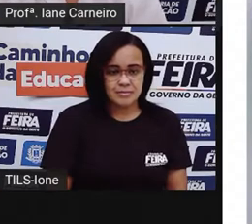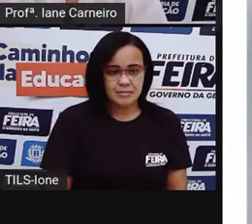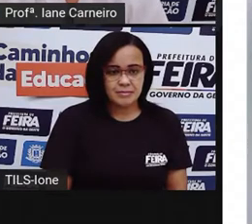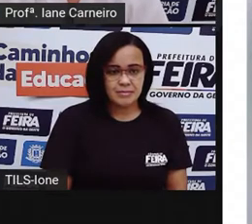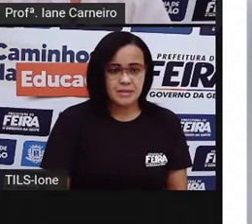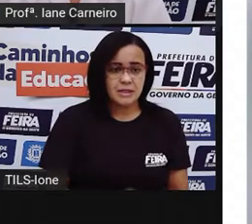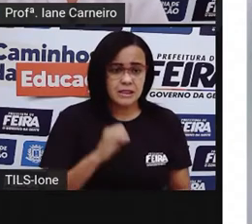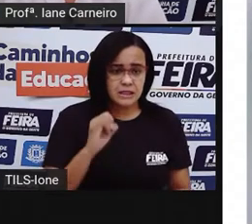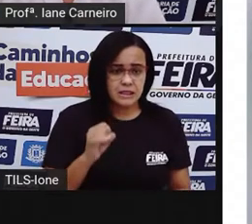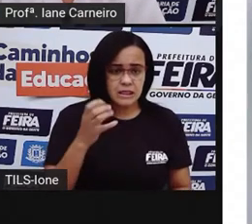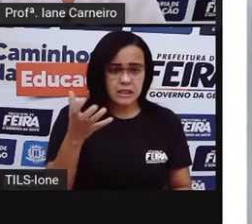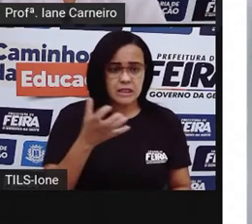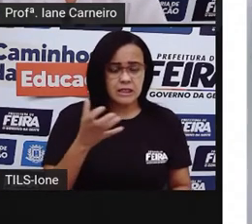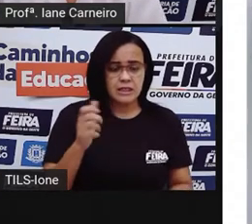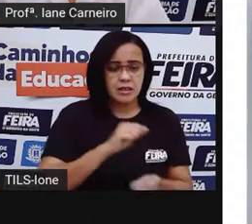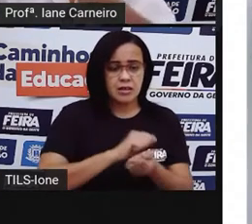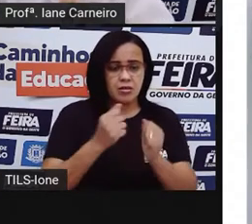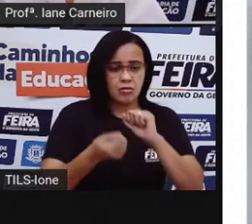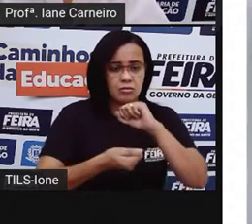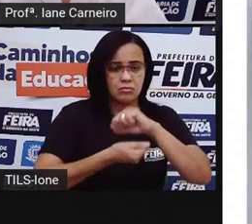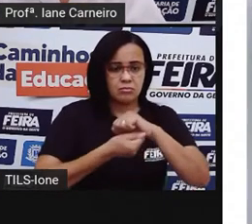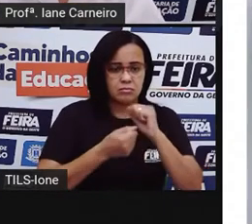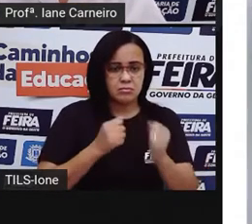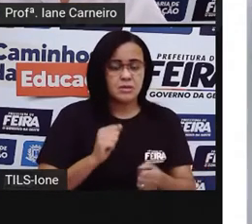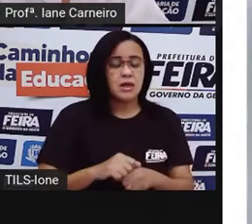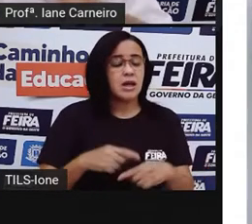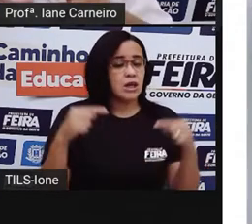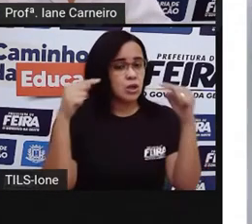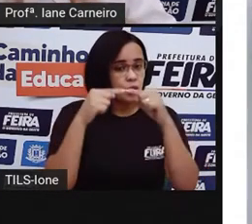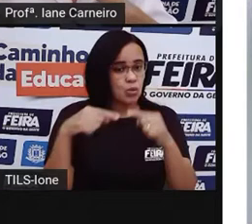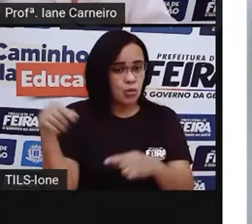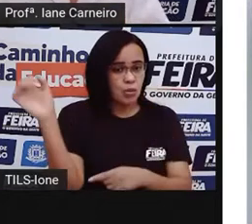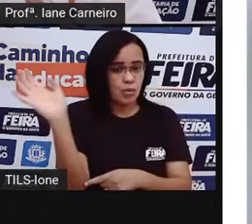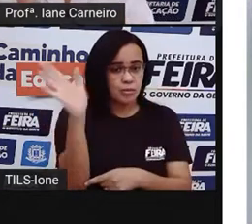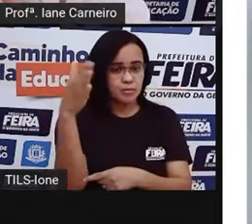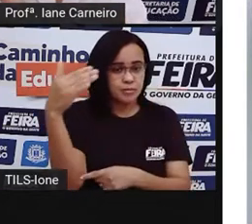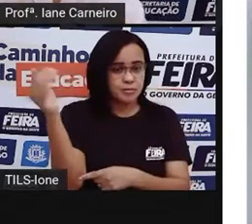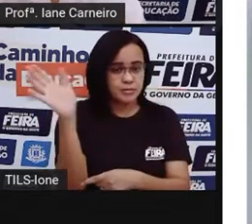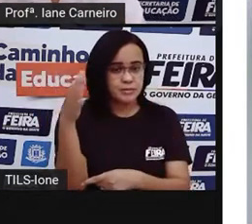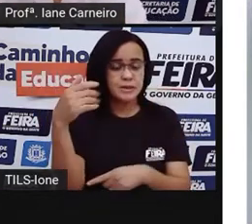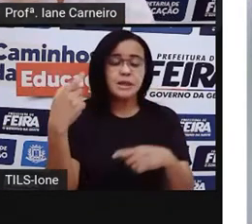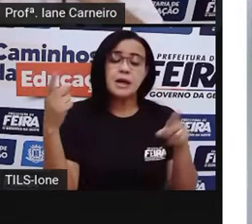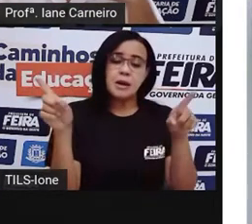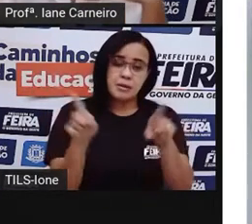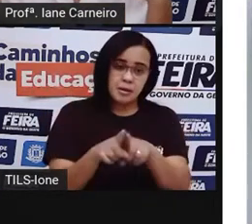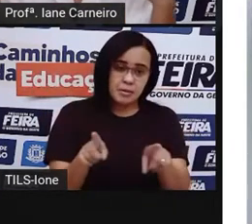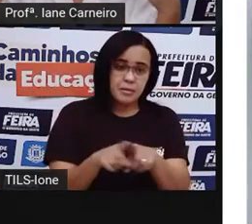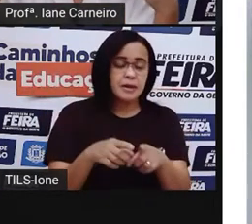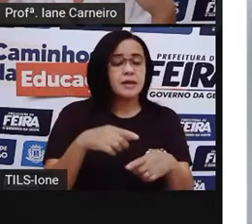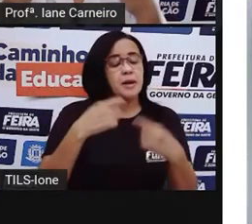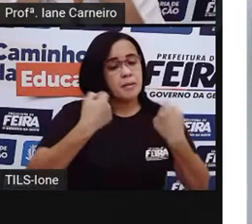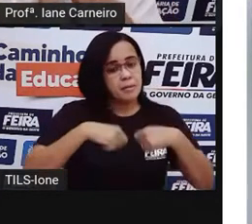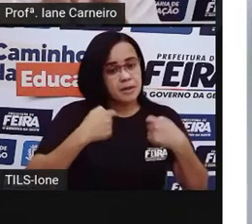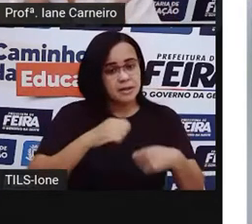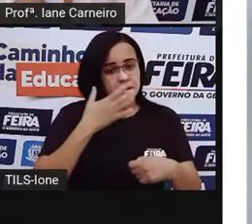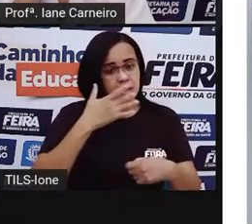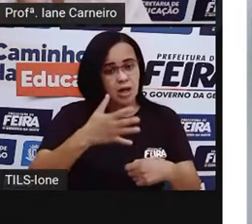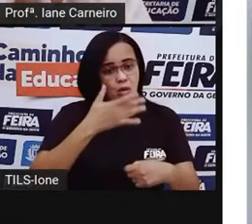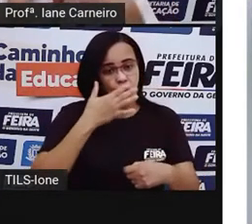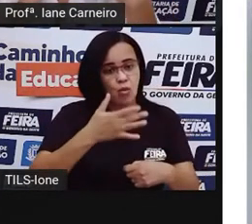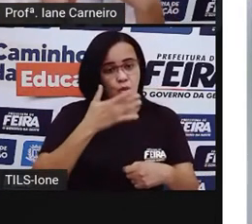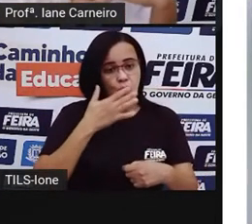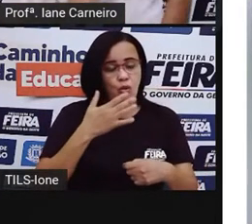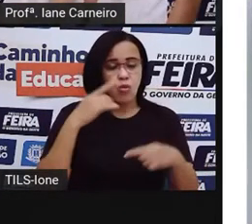uma arte, aqui, por exemplo, que é a bandeira do Brasil, né? Que tem as cores definidas, a gente vai ter que usar as cores